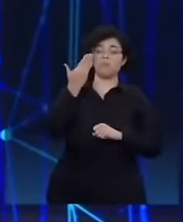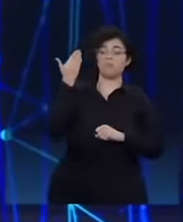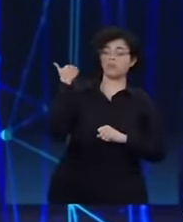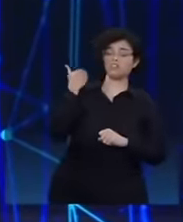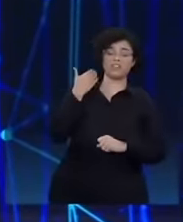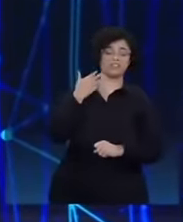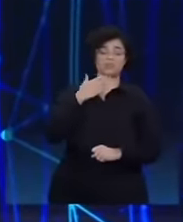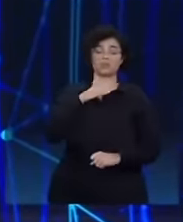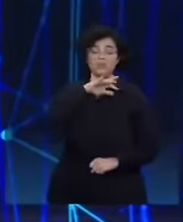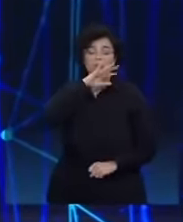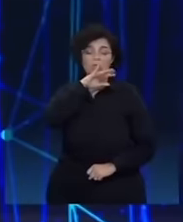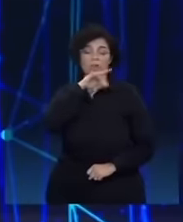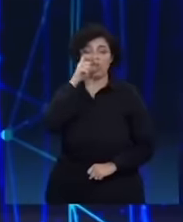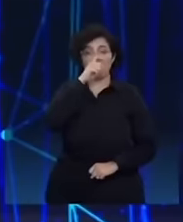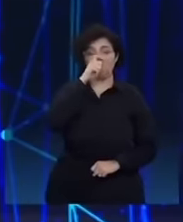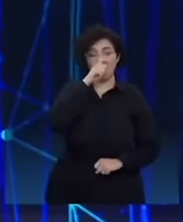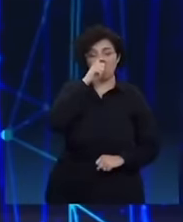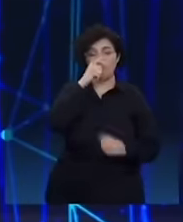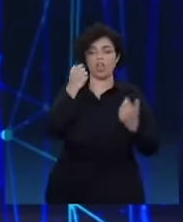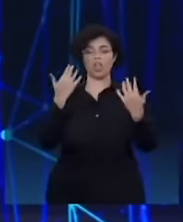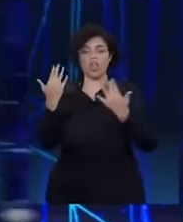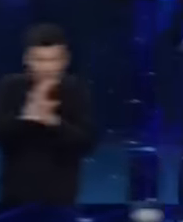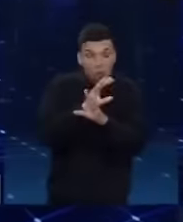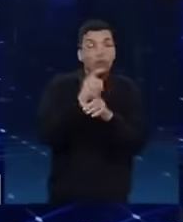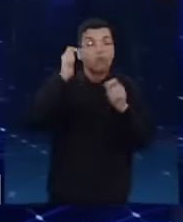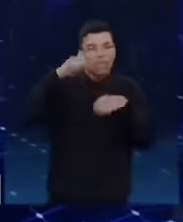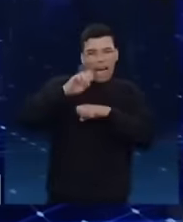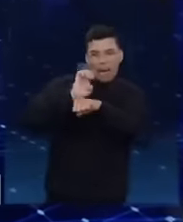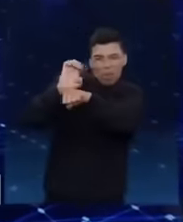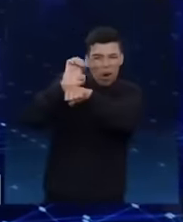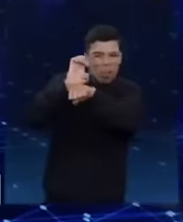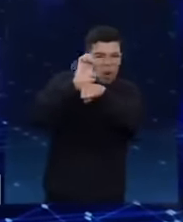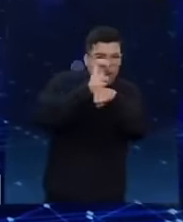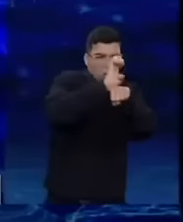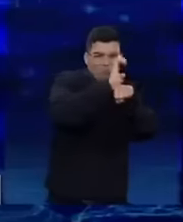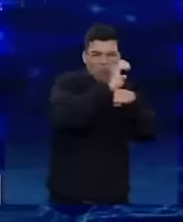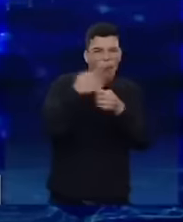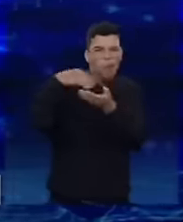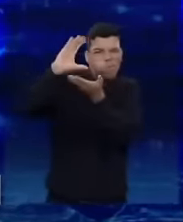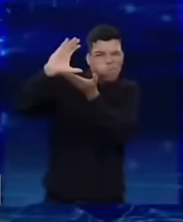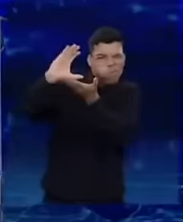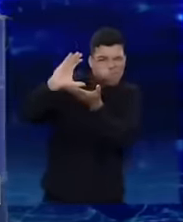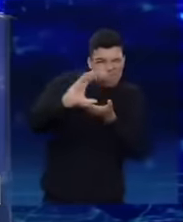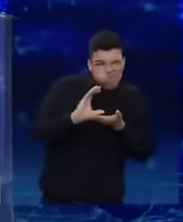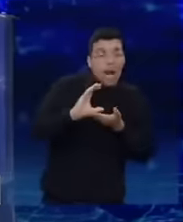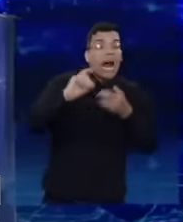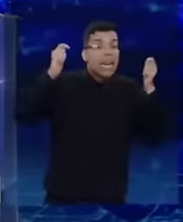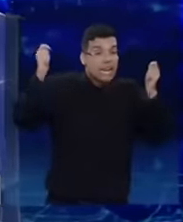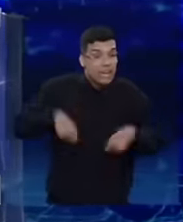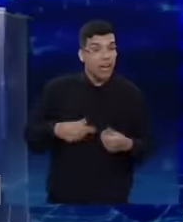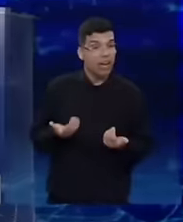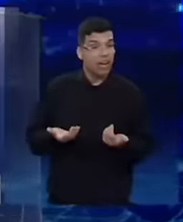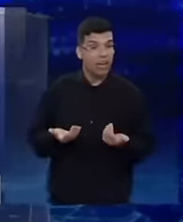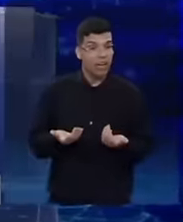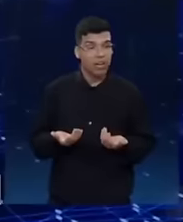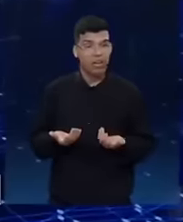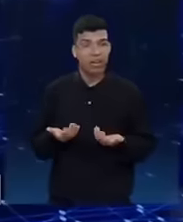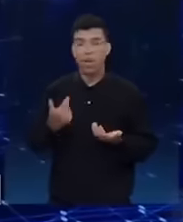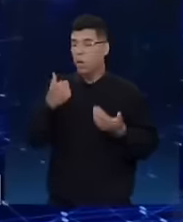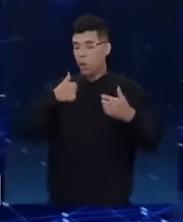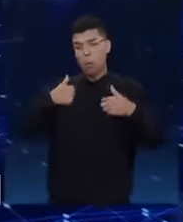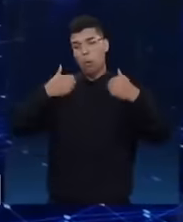passado, só tem que mentir para tentar denigrir a imagem dos outros. Por isso, meu caro, eu não tenho nenhum problema de explicar o